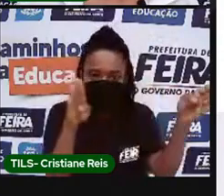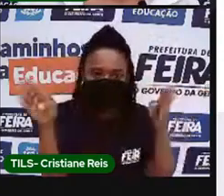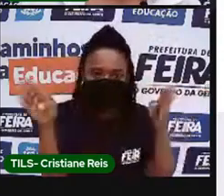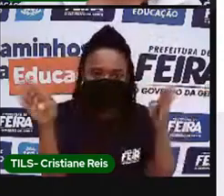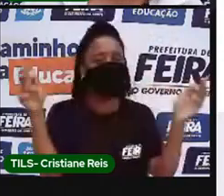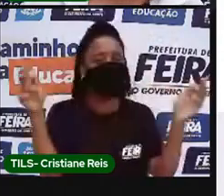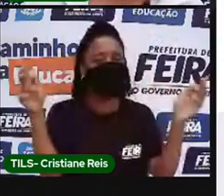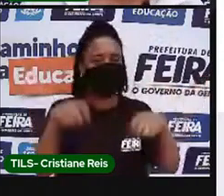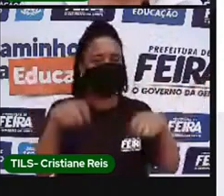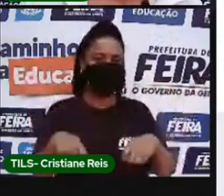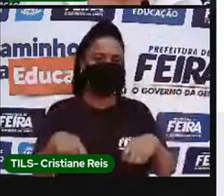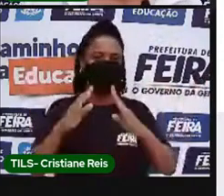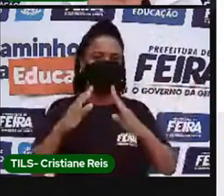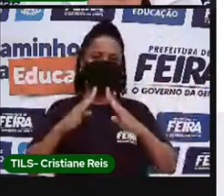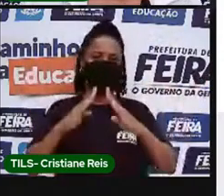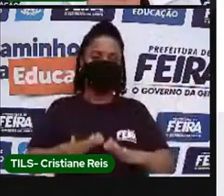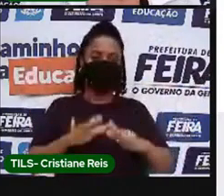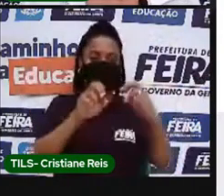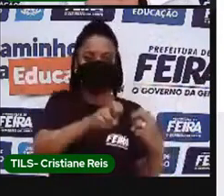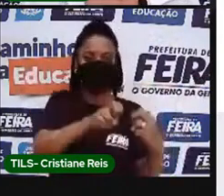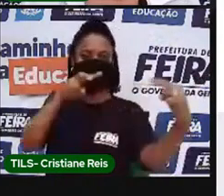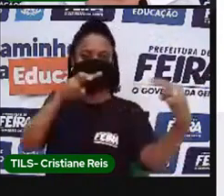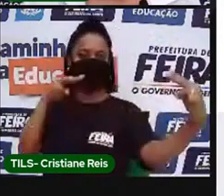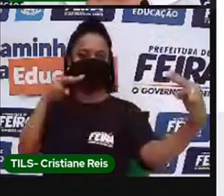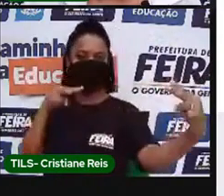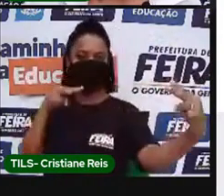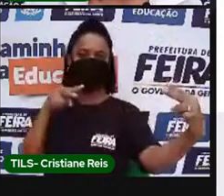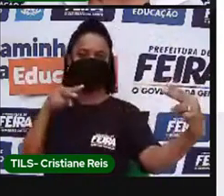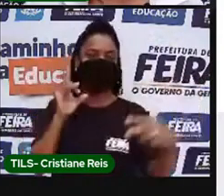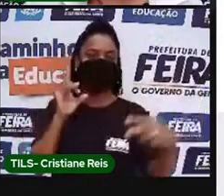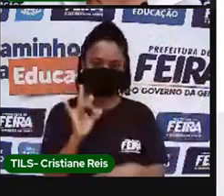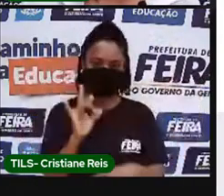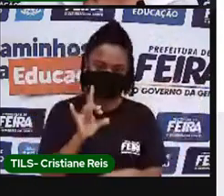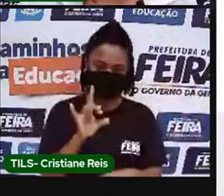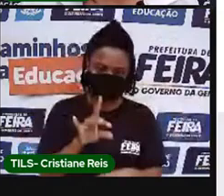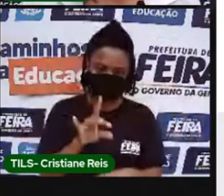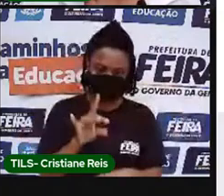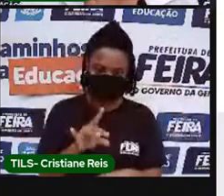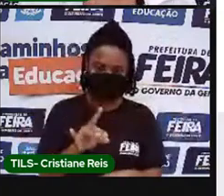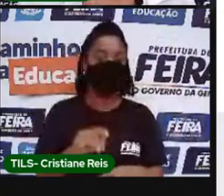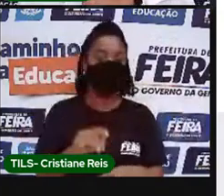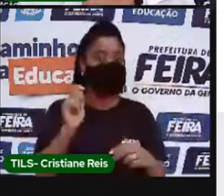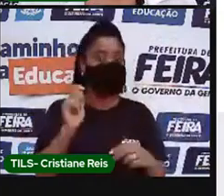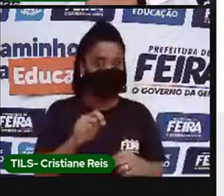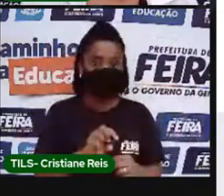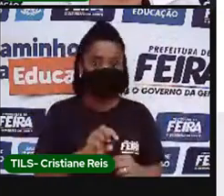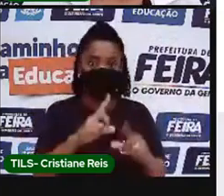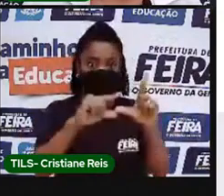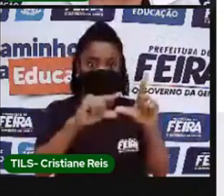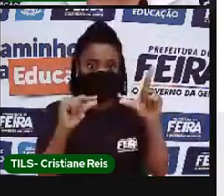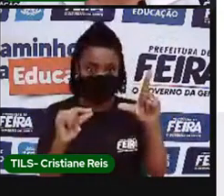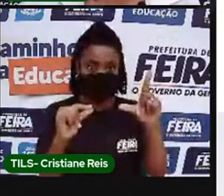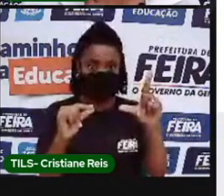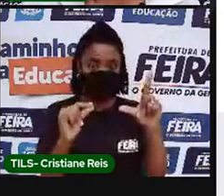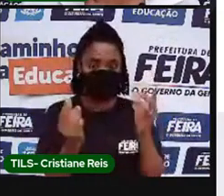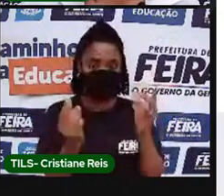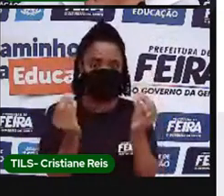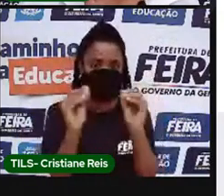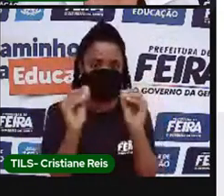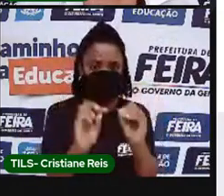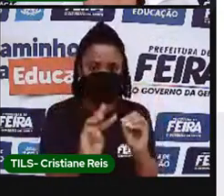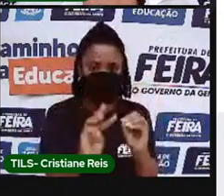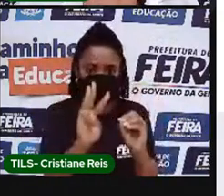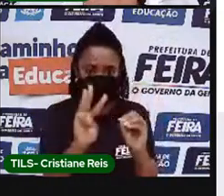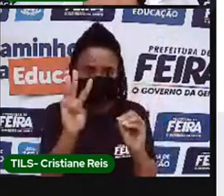a página inicial, clicando nela, você terá todas as possibilidades a partir das quais você pode interagir.